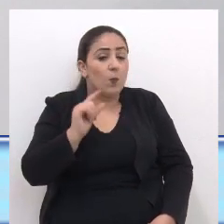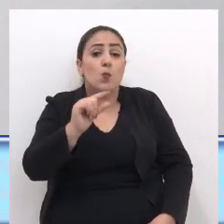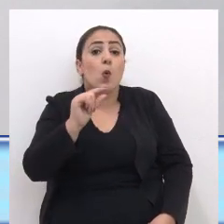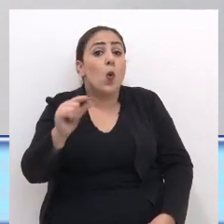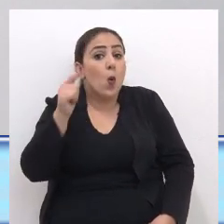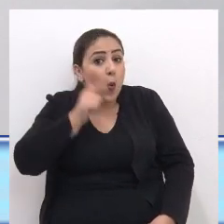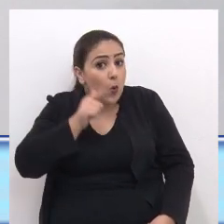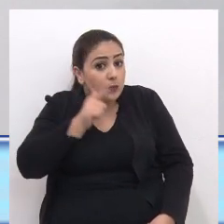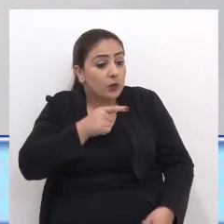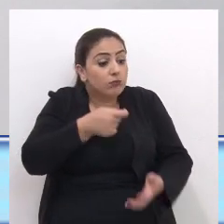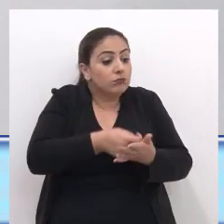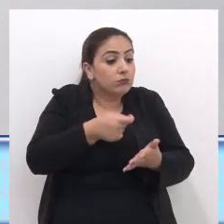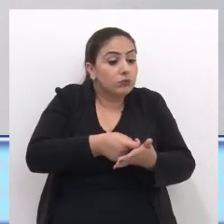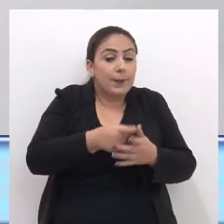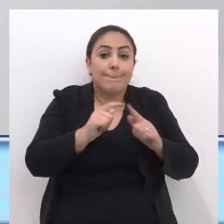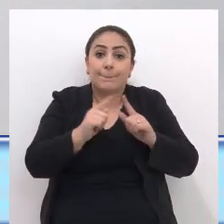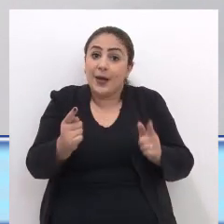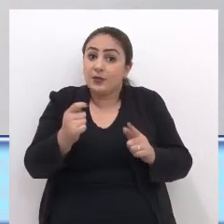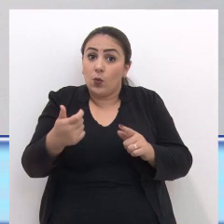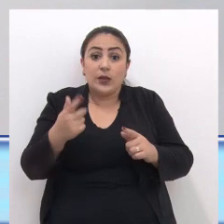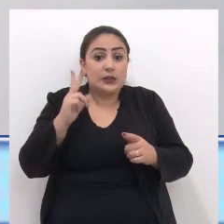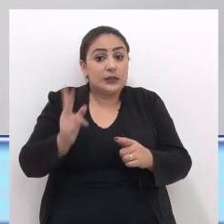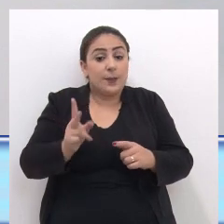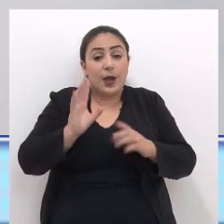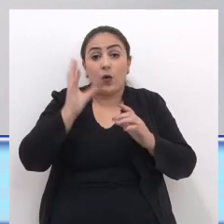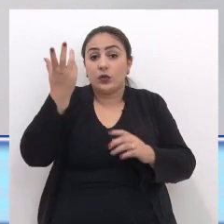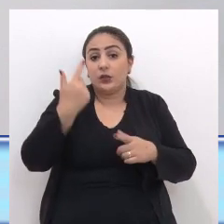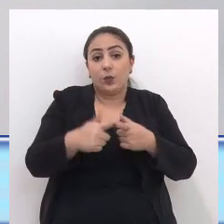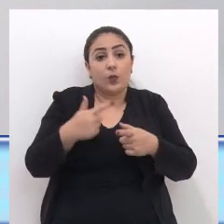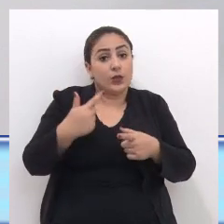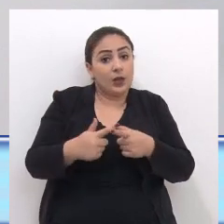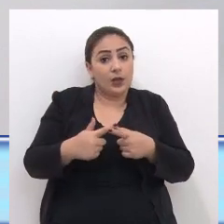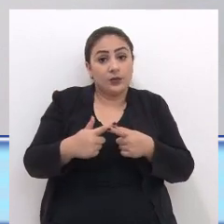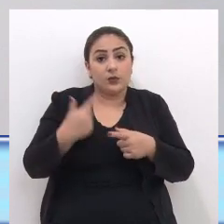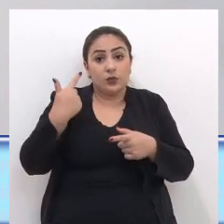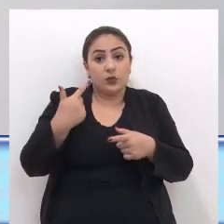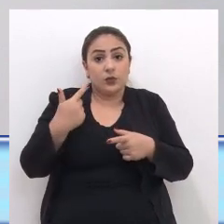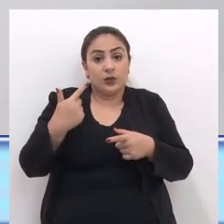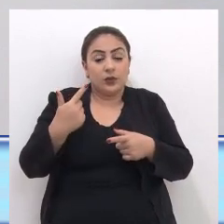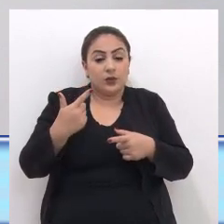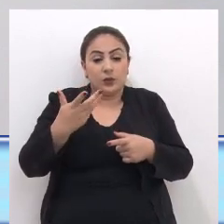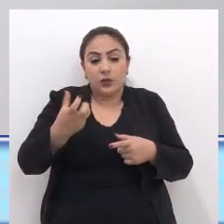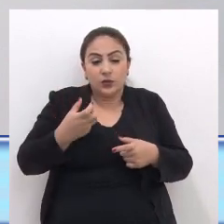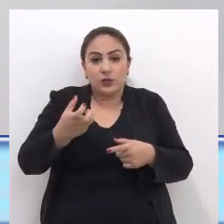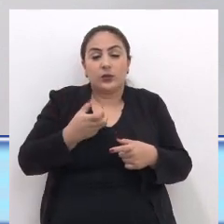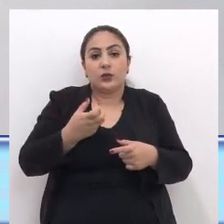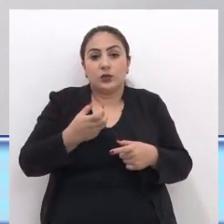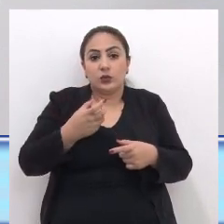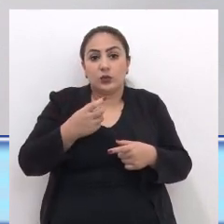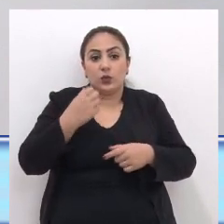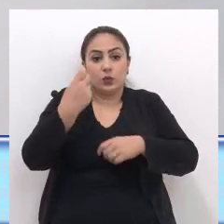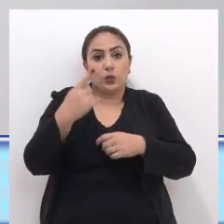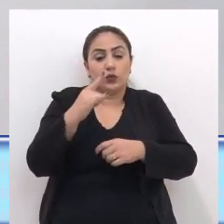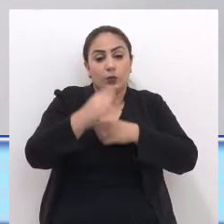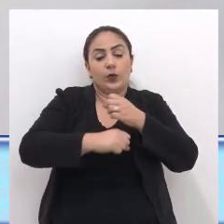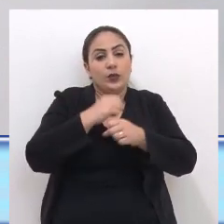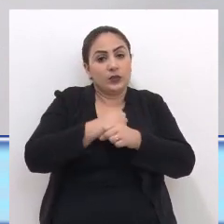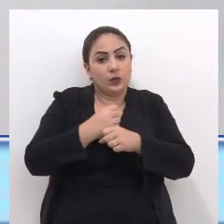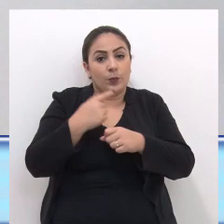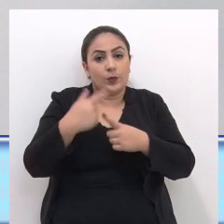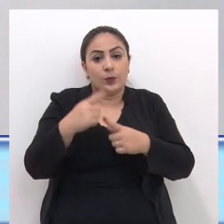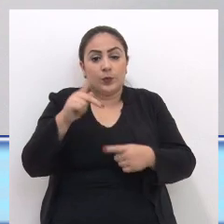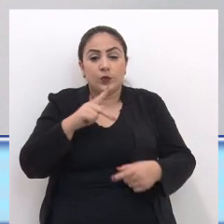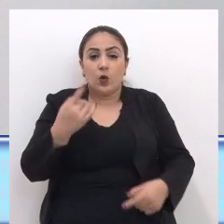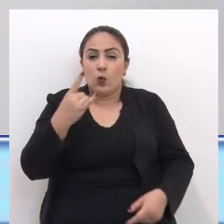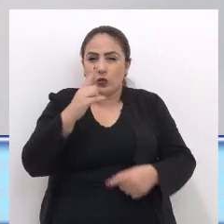Poucos conseguem Atingir isso Mas em grande parte Isso acontece Por conta dos arrochos Dos últimos anos Sobretudo Dos professores Cabe lembrar